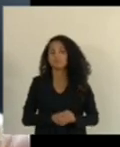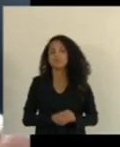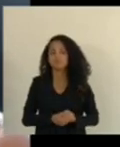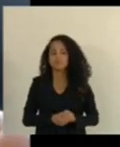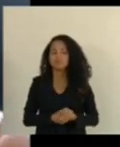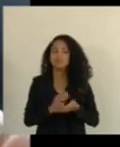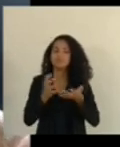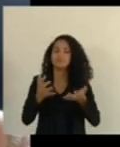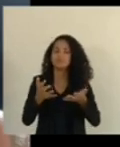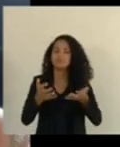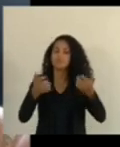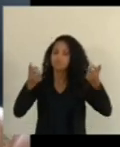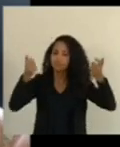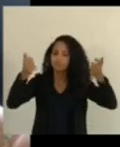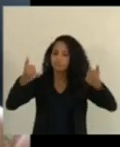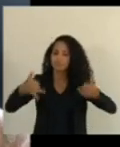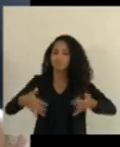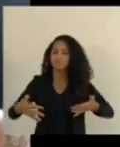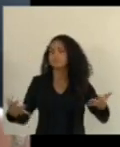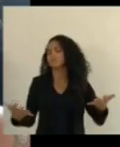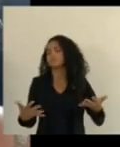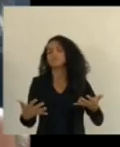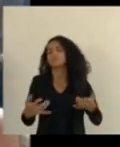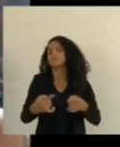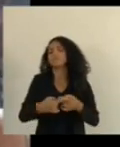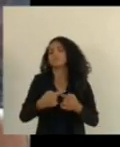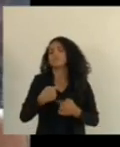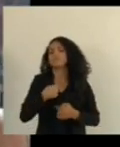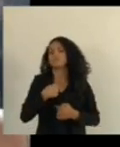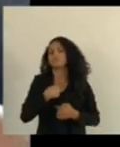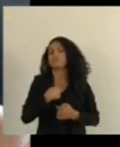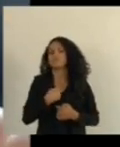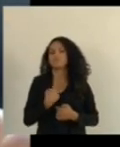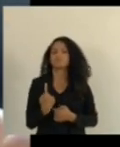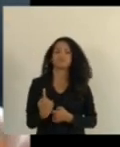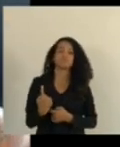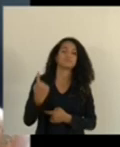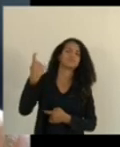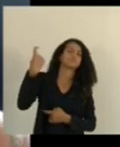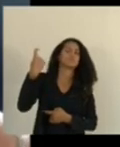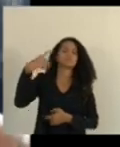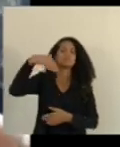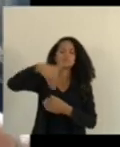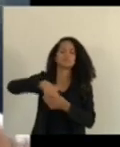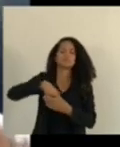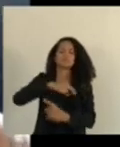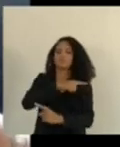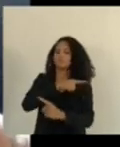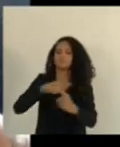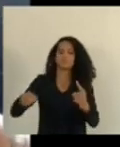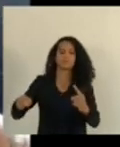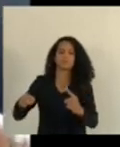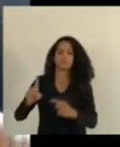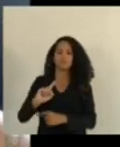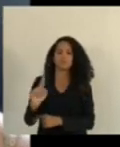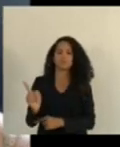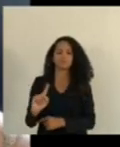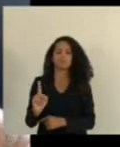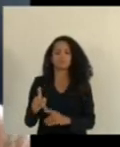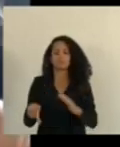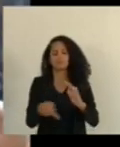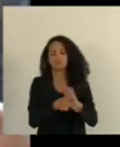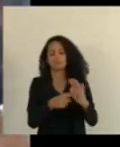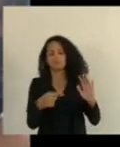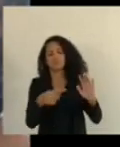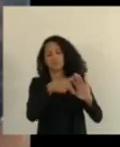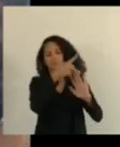explicar aqui por que que eu fui o único voto não a esse projeto